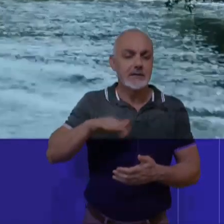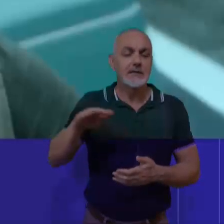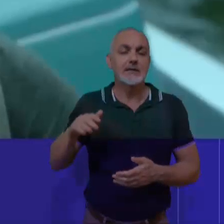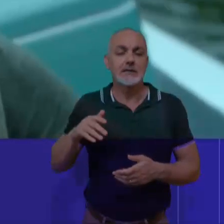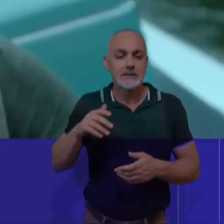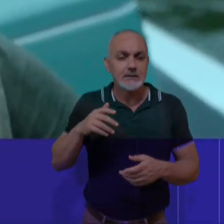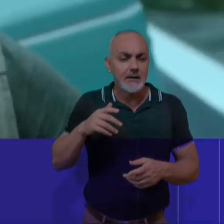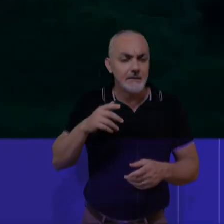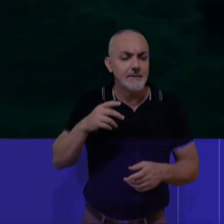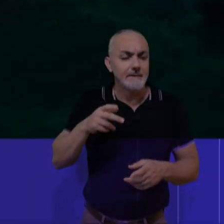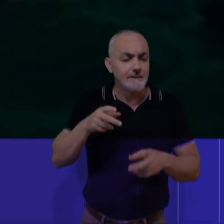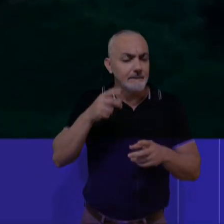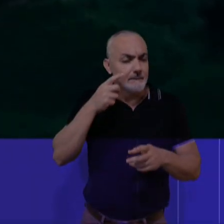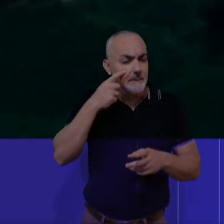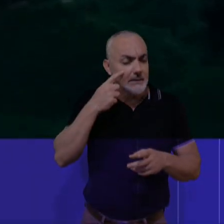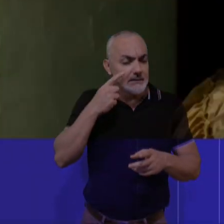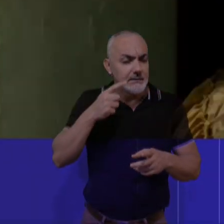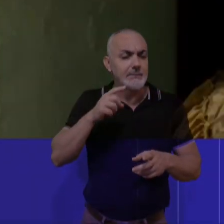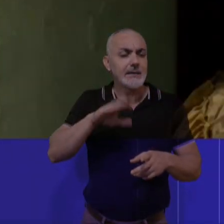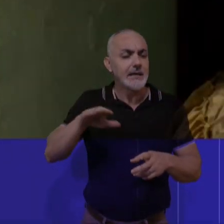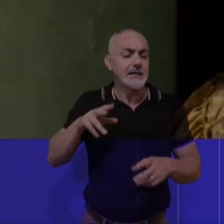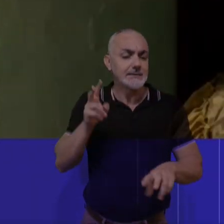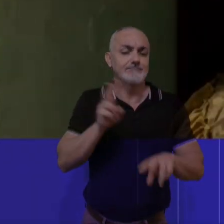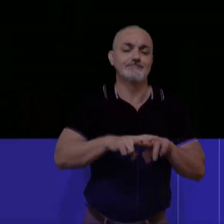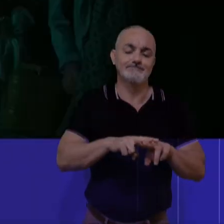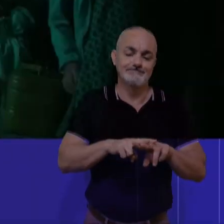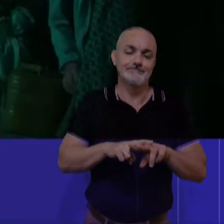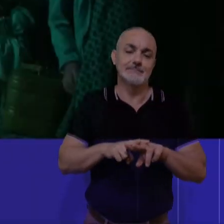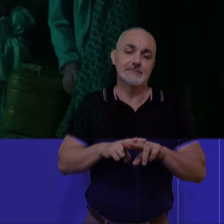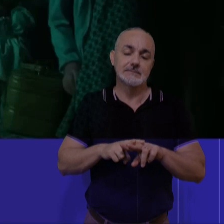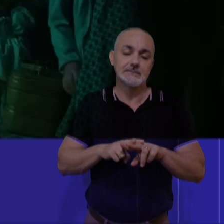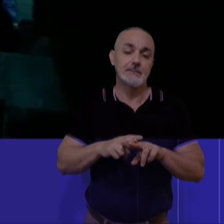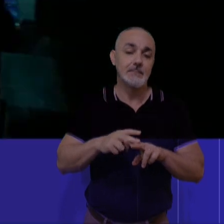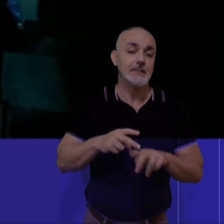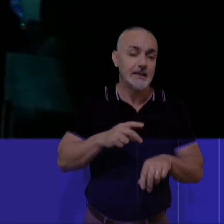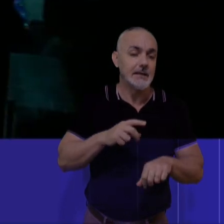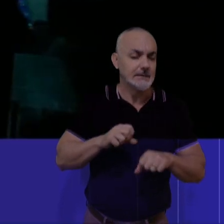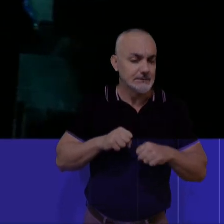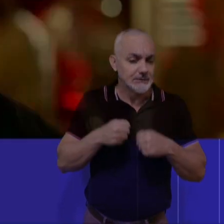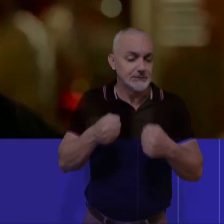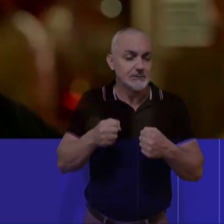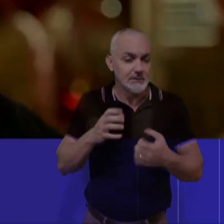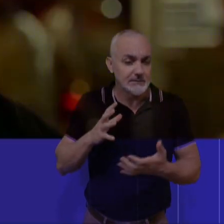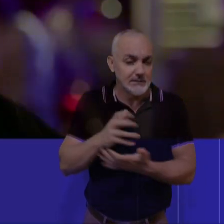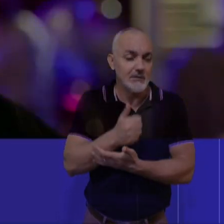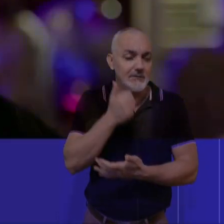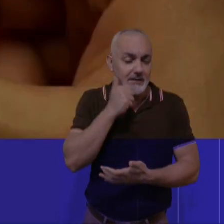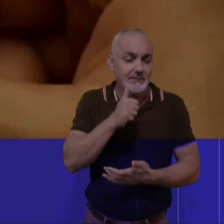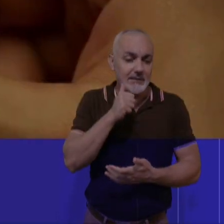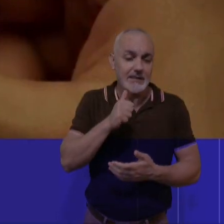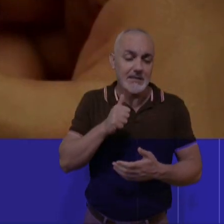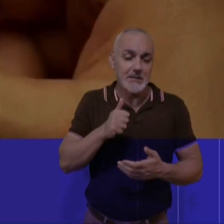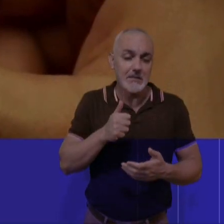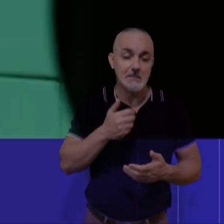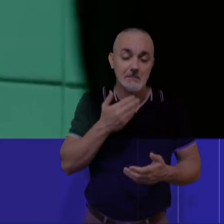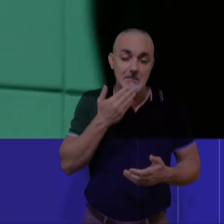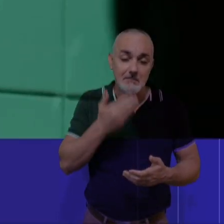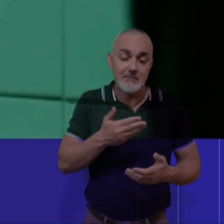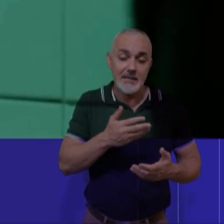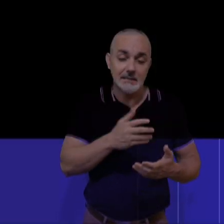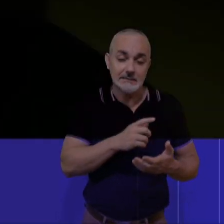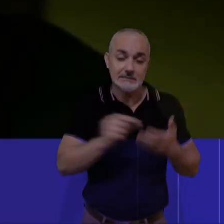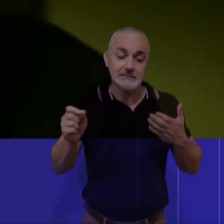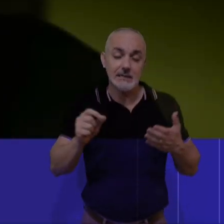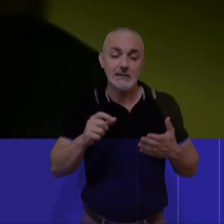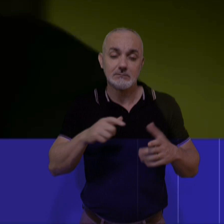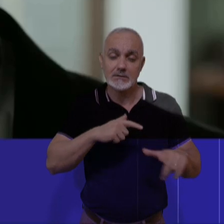a irmã dele também está mantida como refém. Nesse momento, disposto a dar tudo de si e salvar a menina, ele se demite do emprego e vai